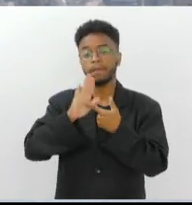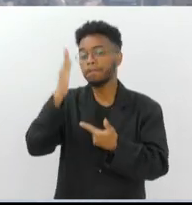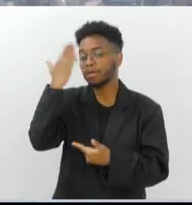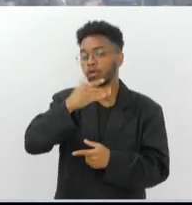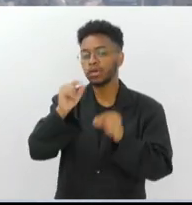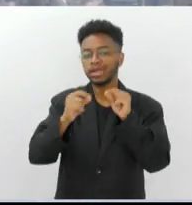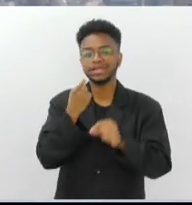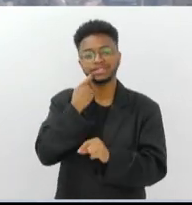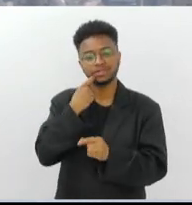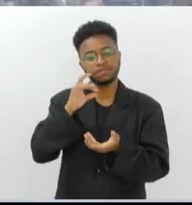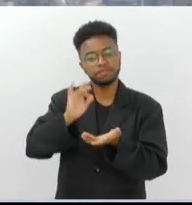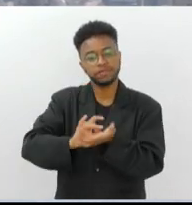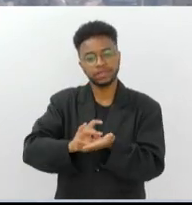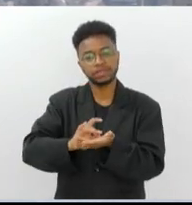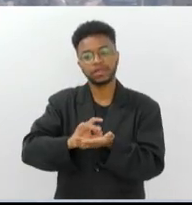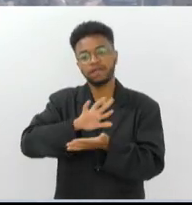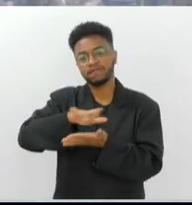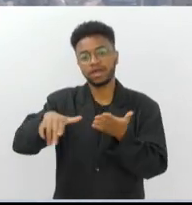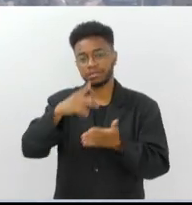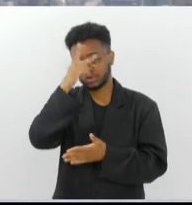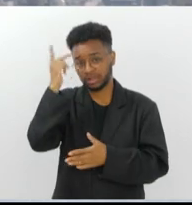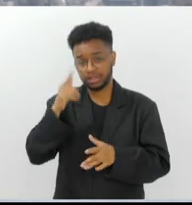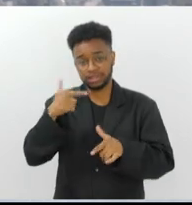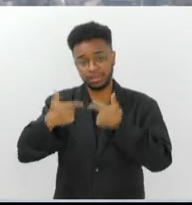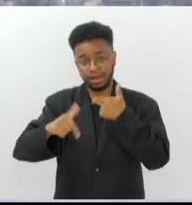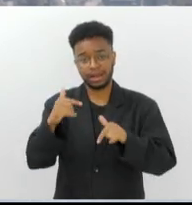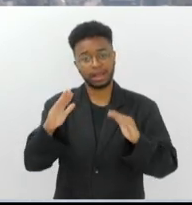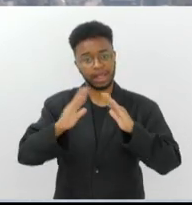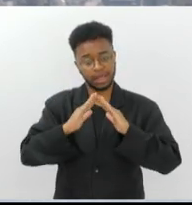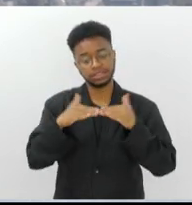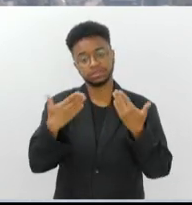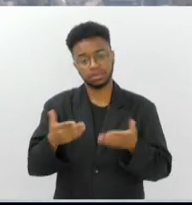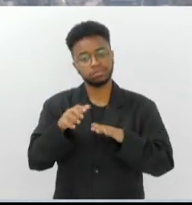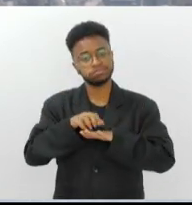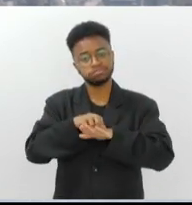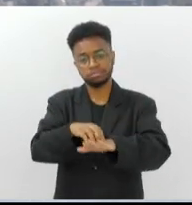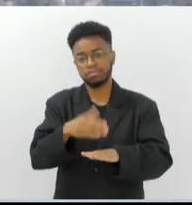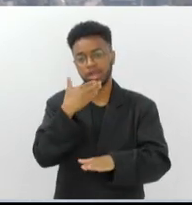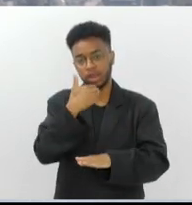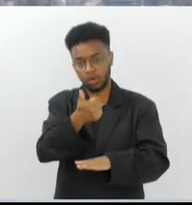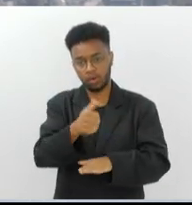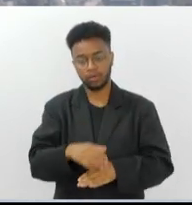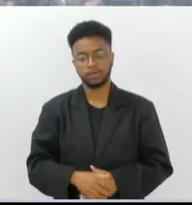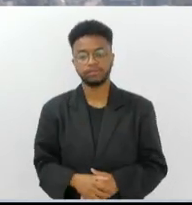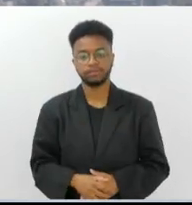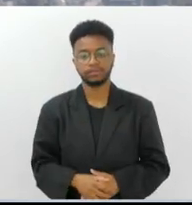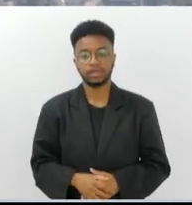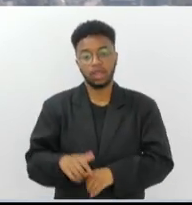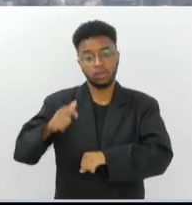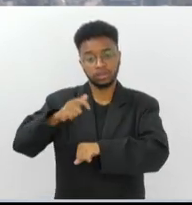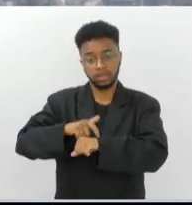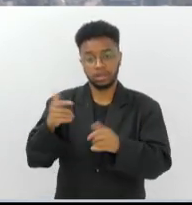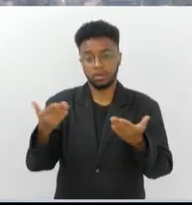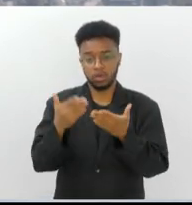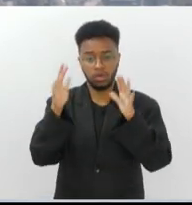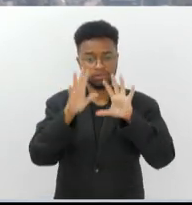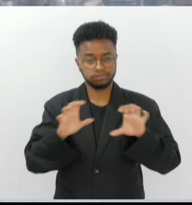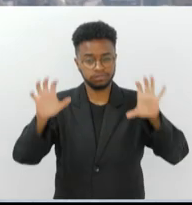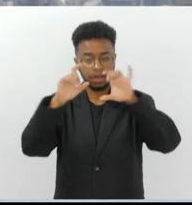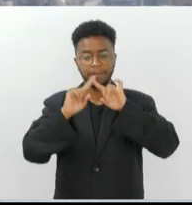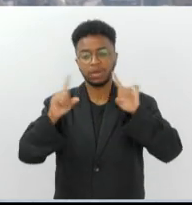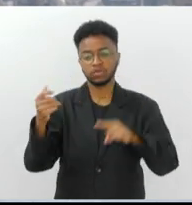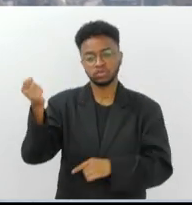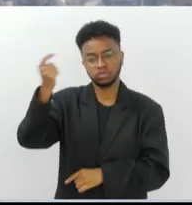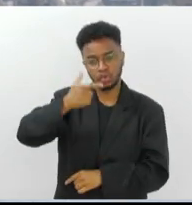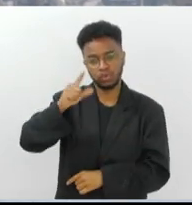-feira muita gente realmente está de home office, então o trânsito fica mais tranquilo na cidade. O tempo aqui está nublado, mas o sol